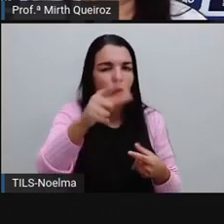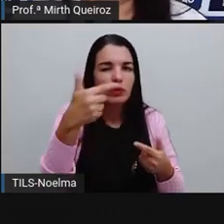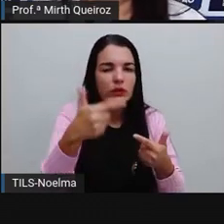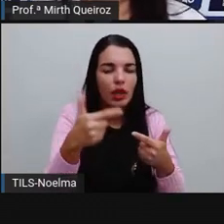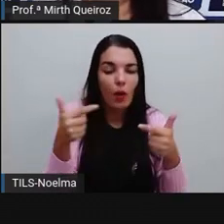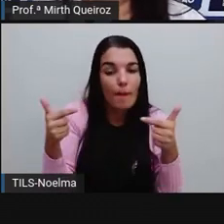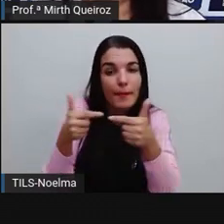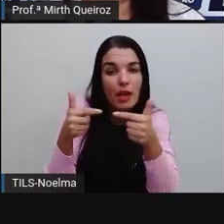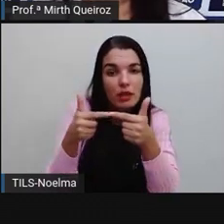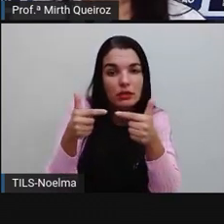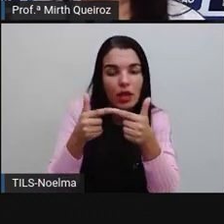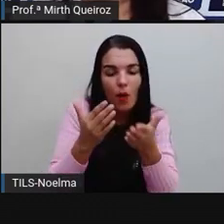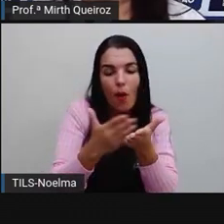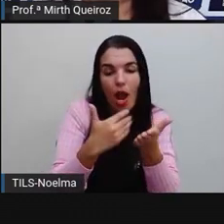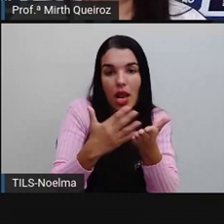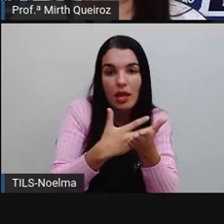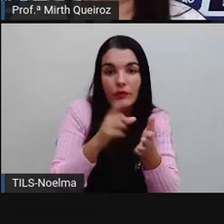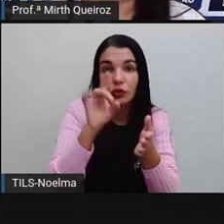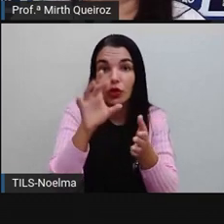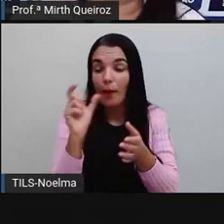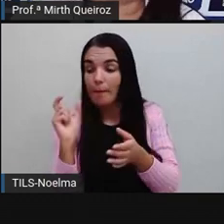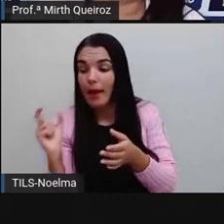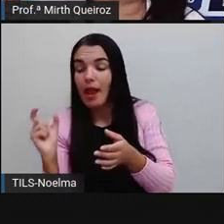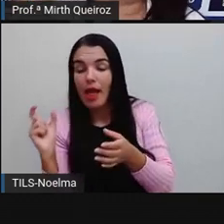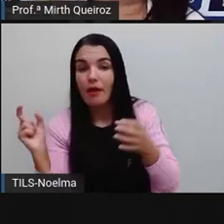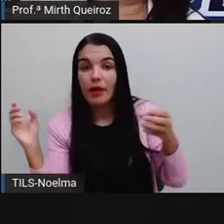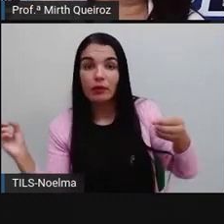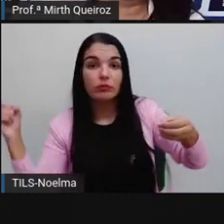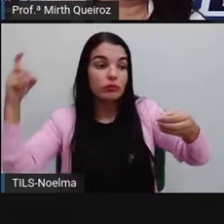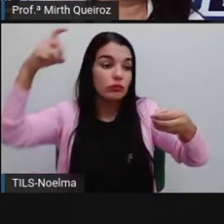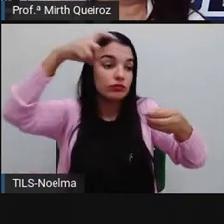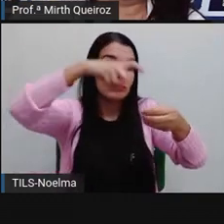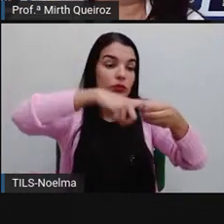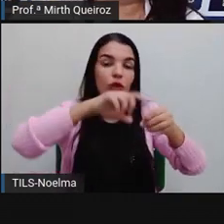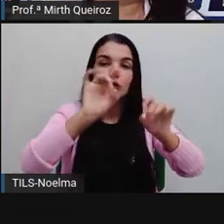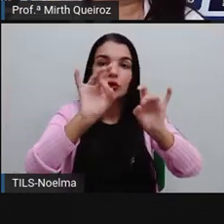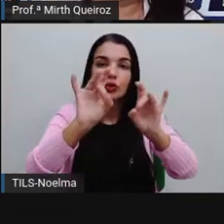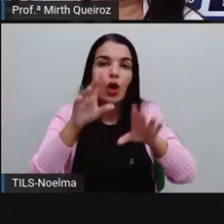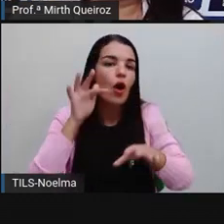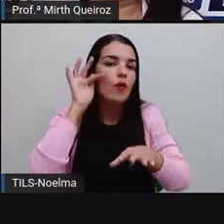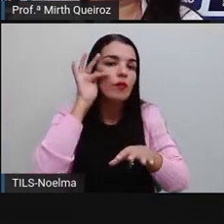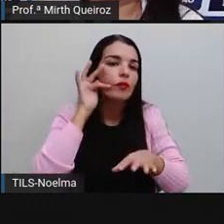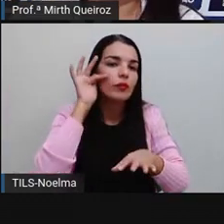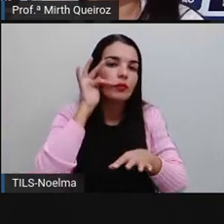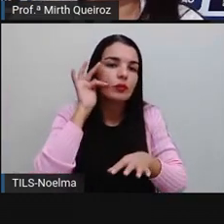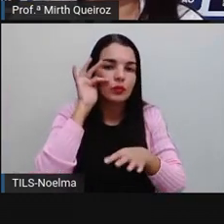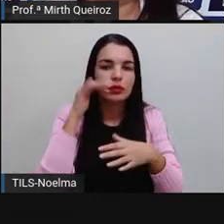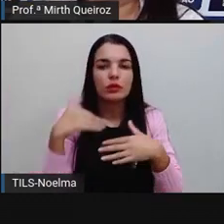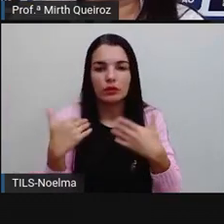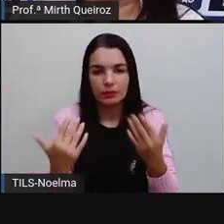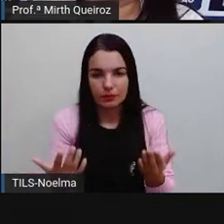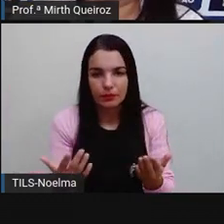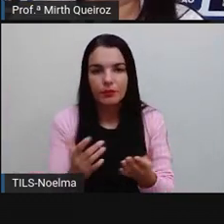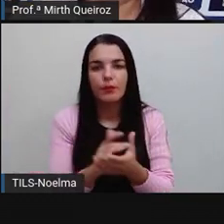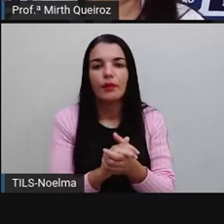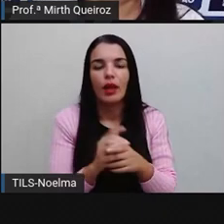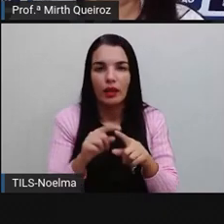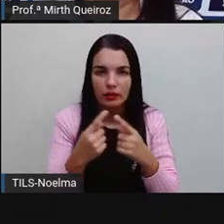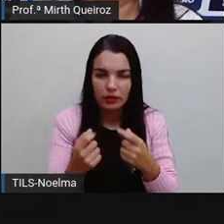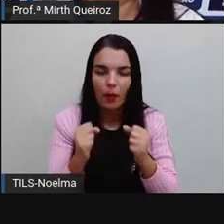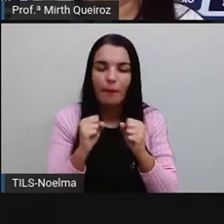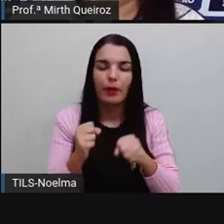Essa palavra madura está se referindo apenas à pera. Aí sim vai vir